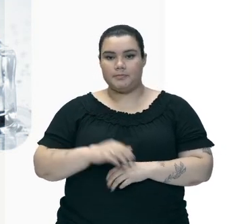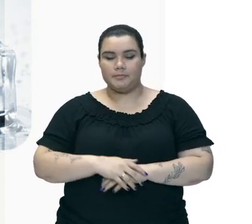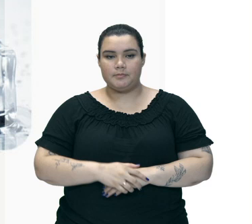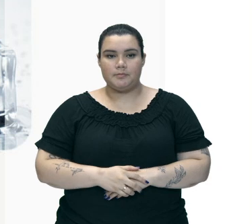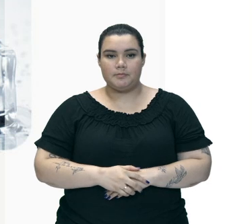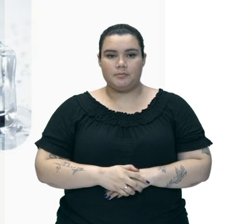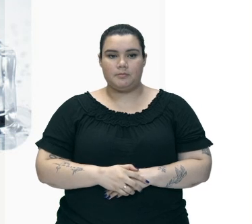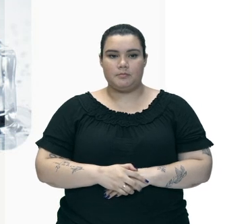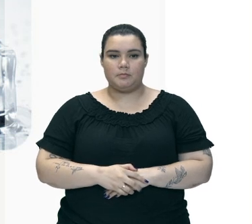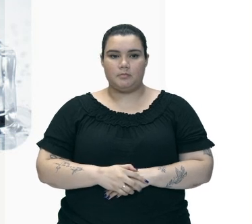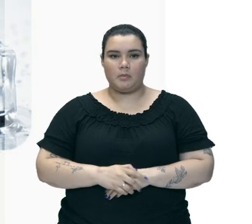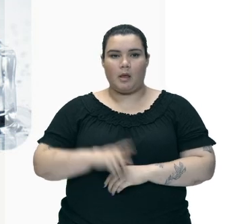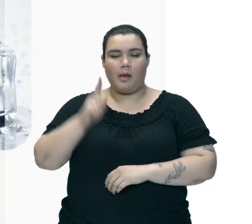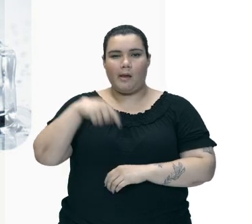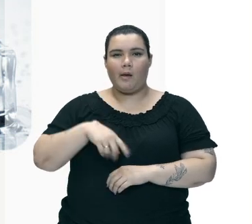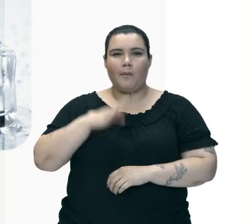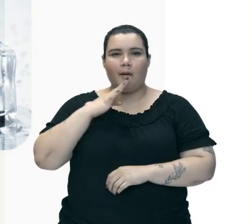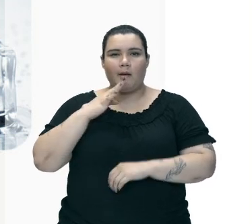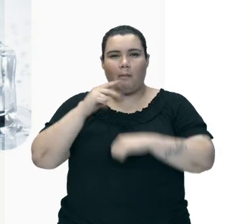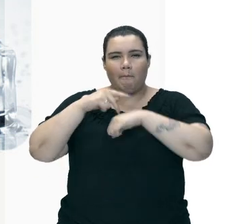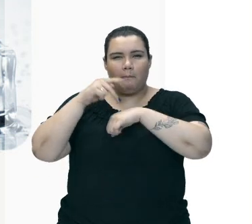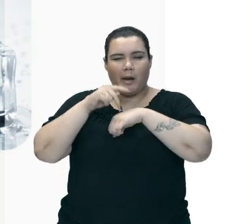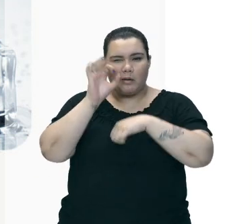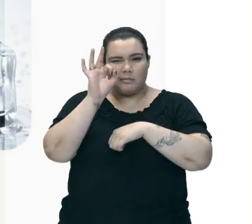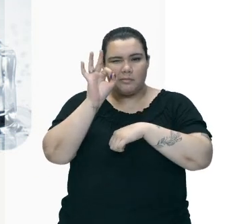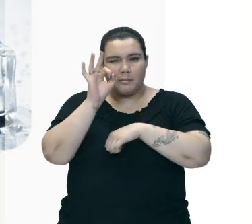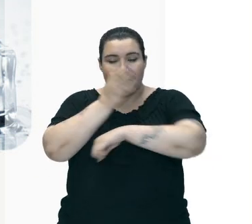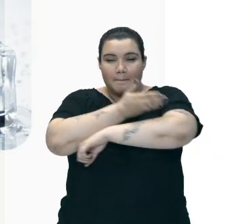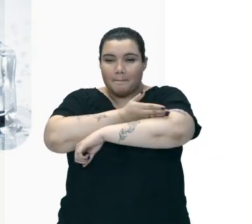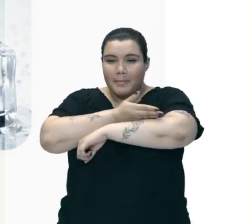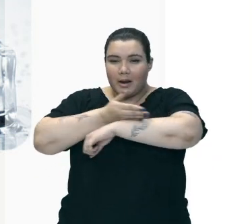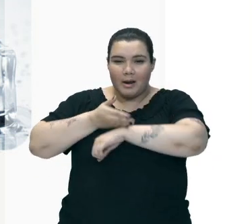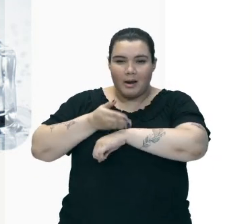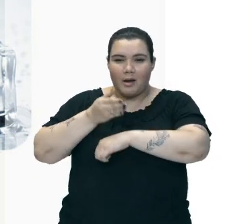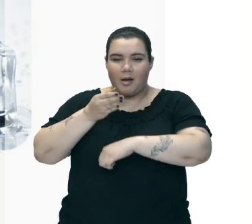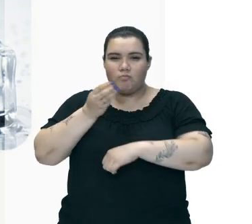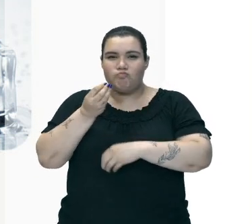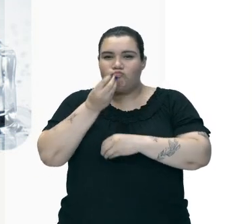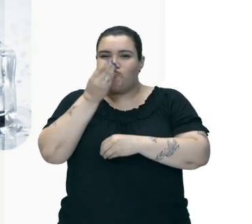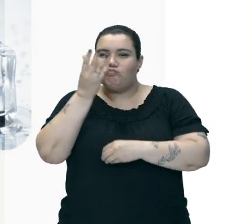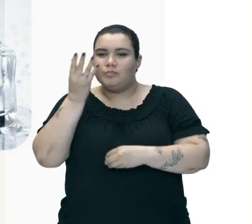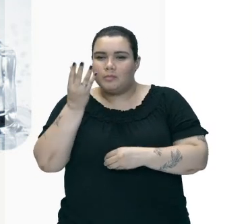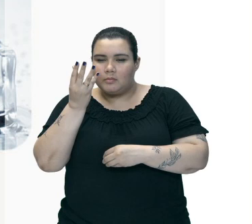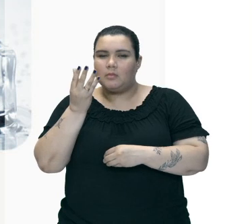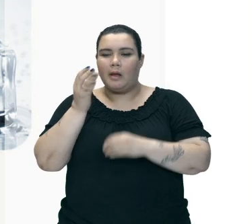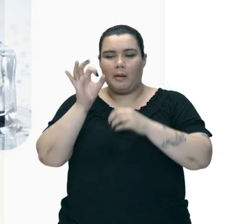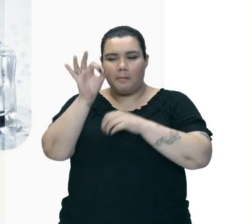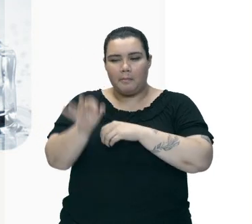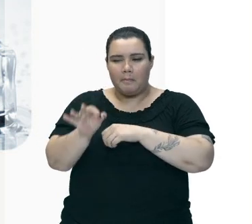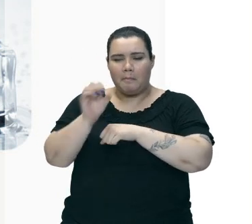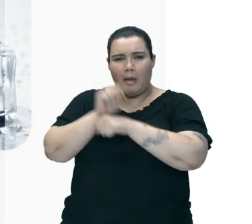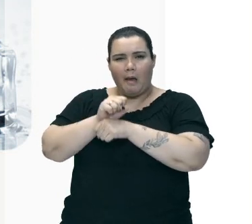E aquela pedrinha De Naftalina Ela evapora Ao longo Do tempo Então nós Temos aí Alguns